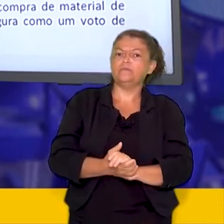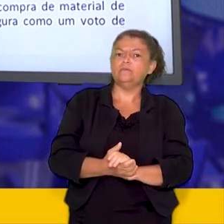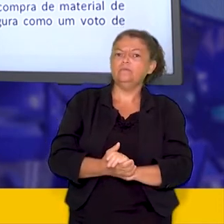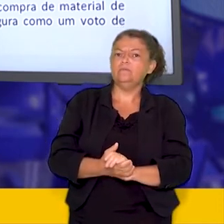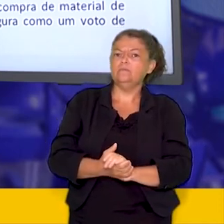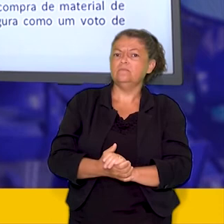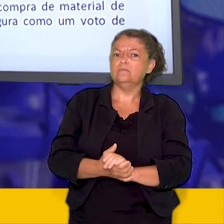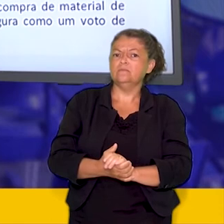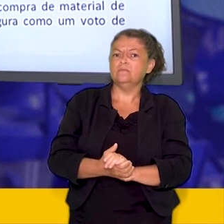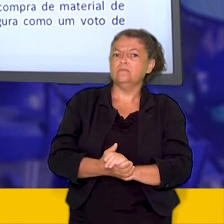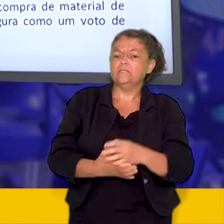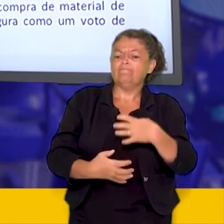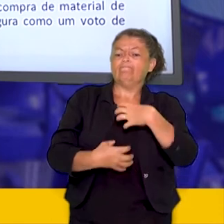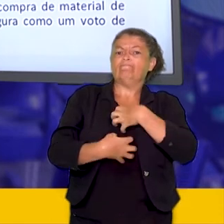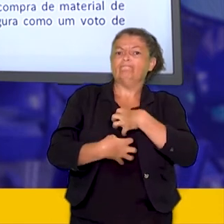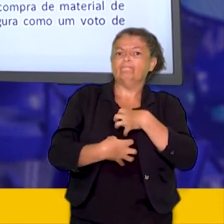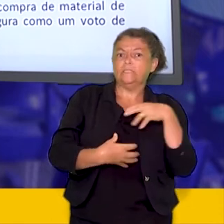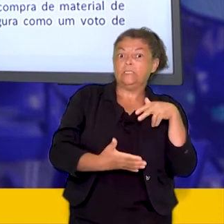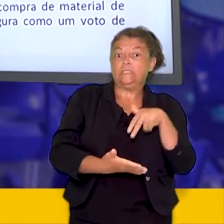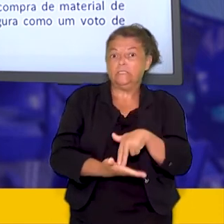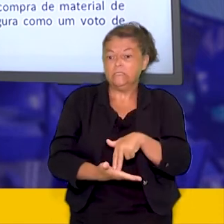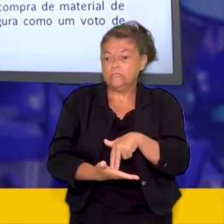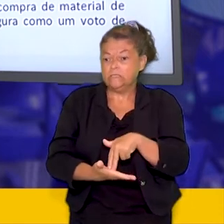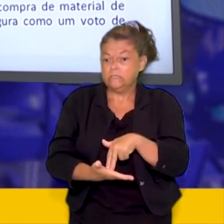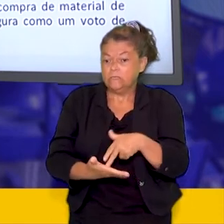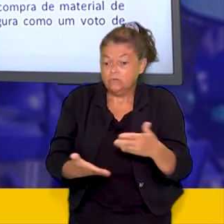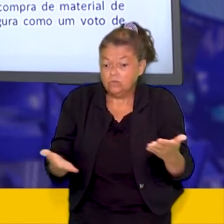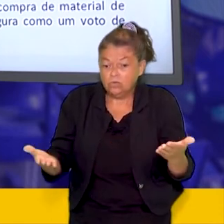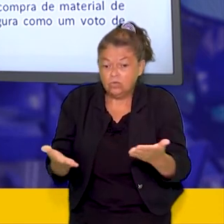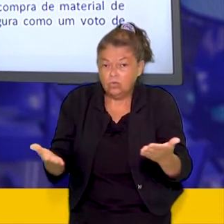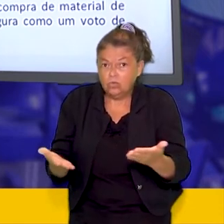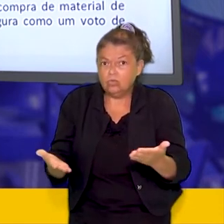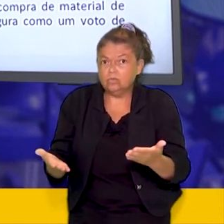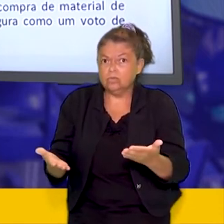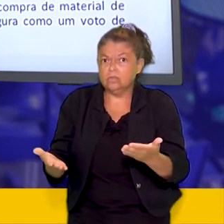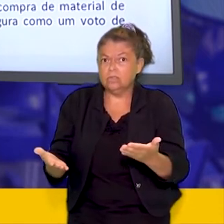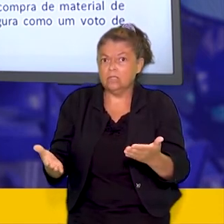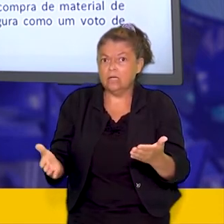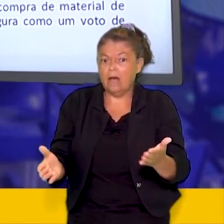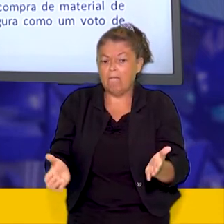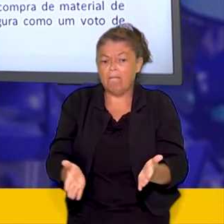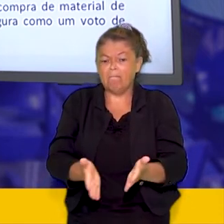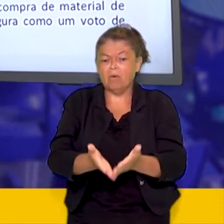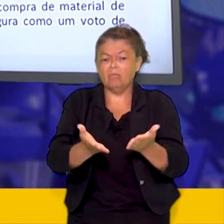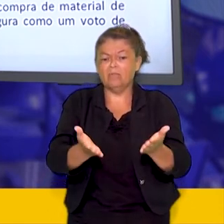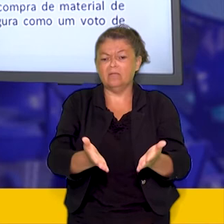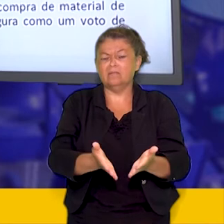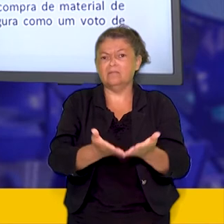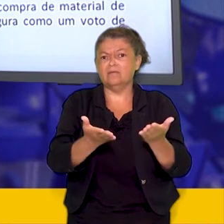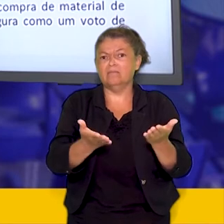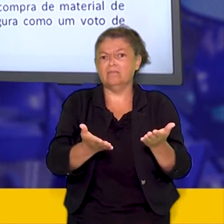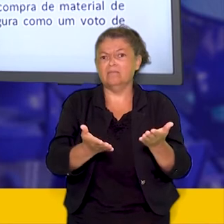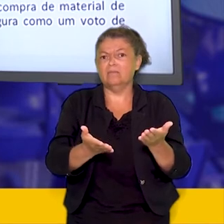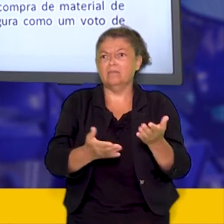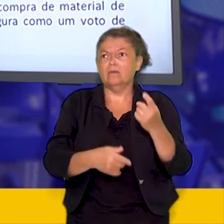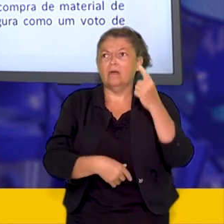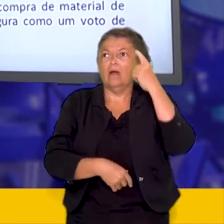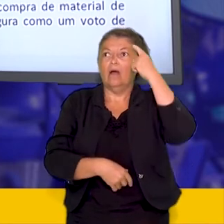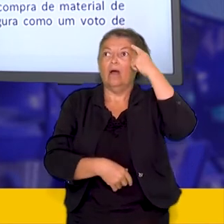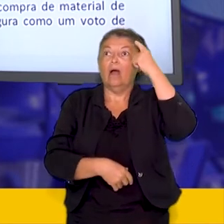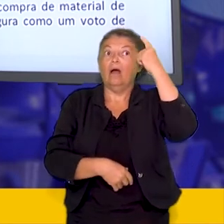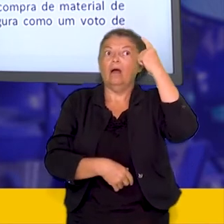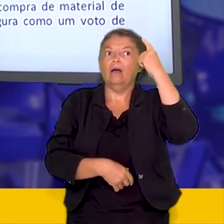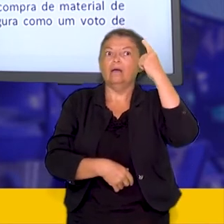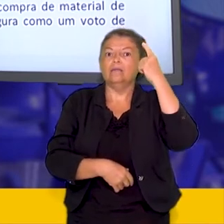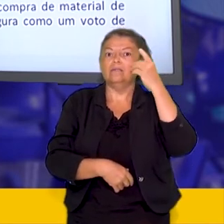miséria que vivem optam por aqueles candidatos que possam suprir as suas necessidades